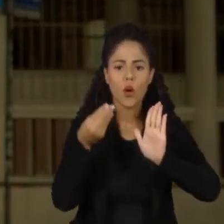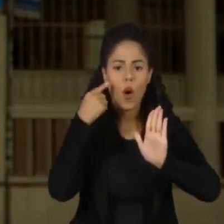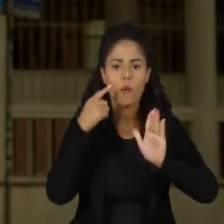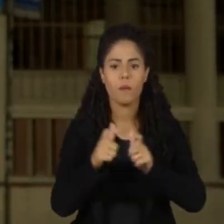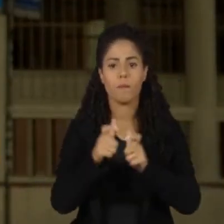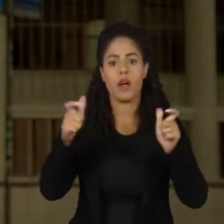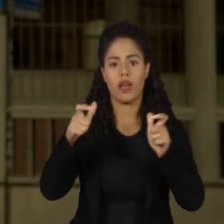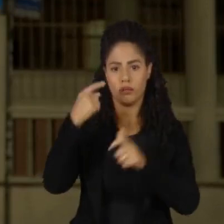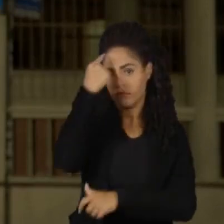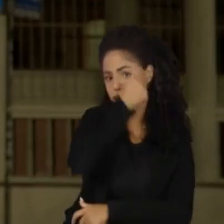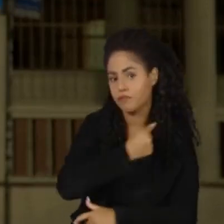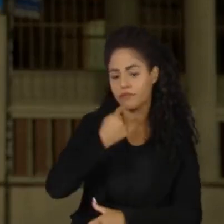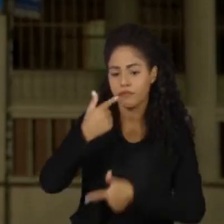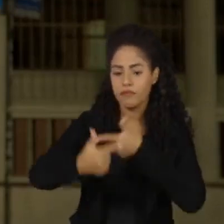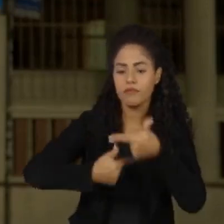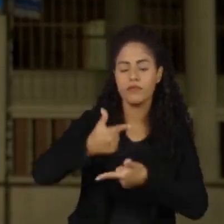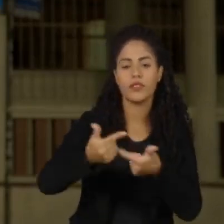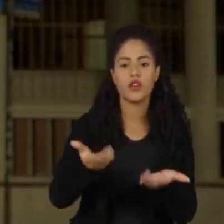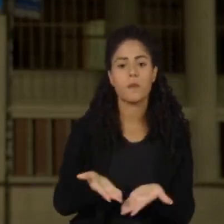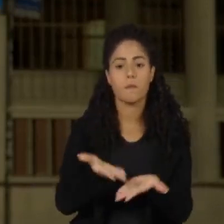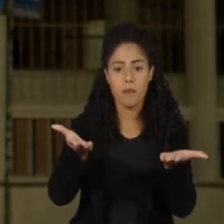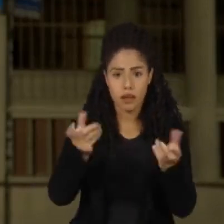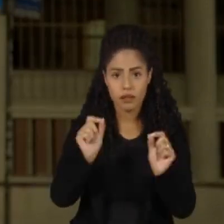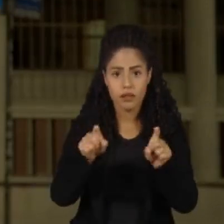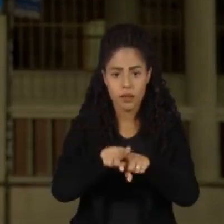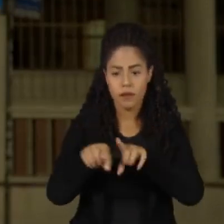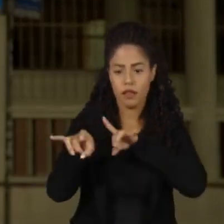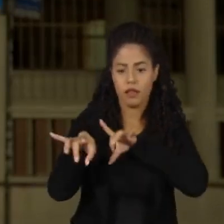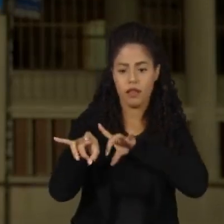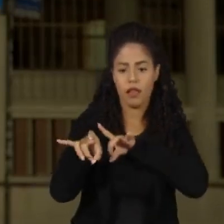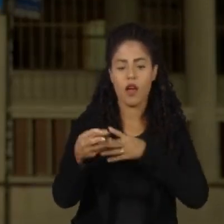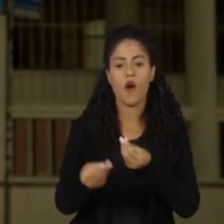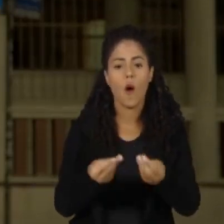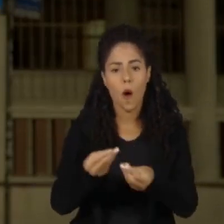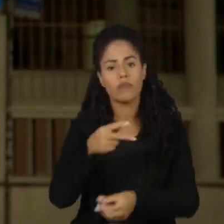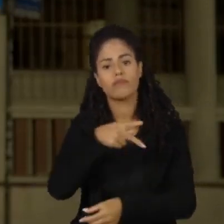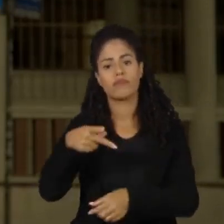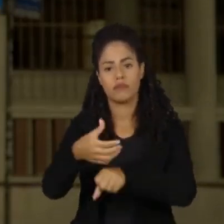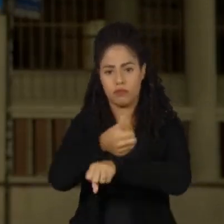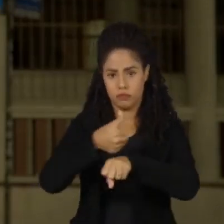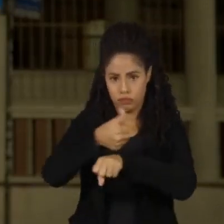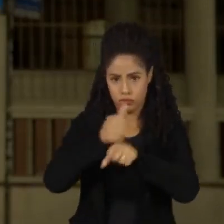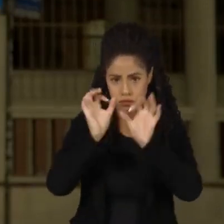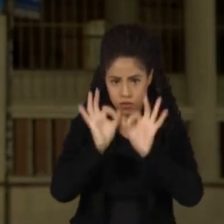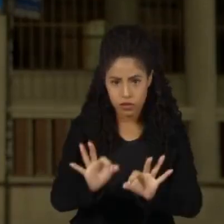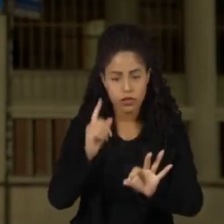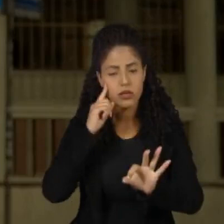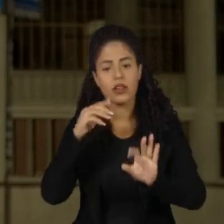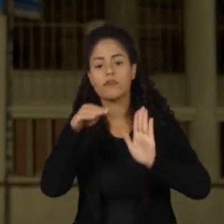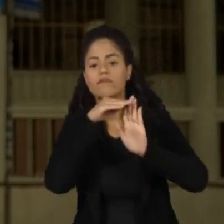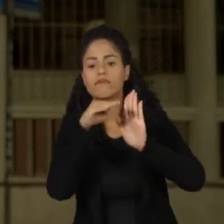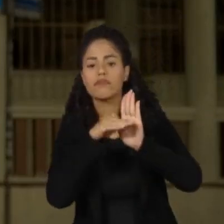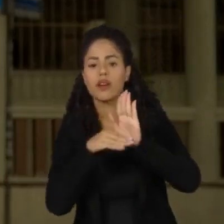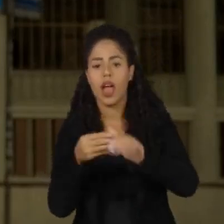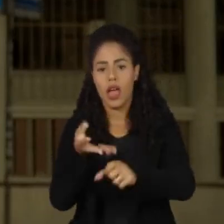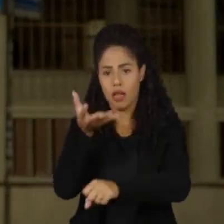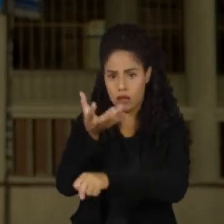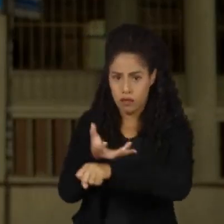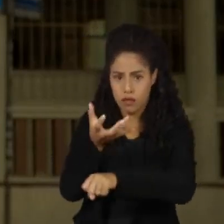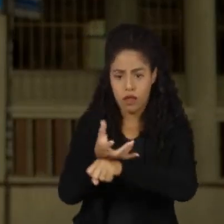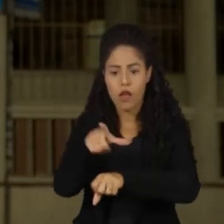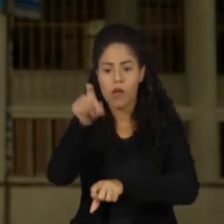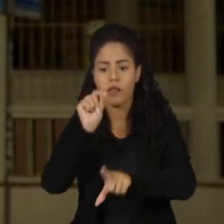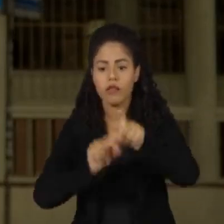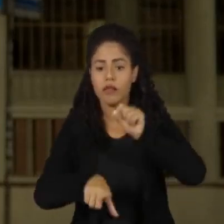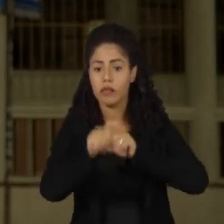carga horária, oferece a possibilidade para a formação técnica e profissional e estabelece disciplinas optativas em todas